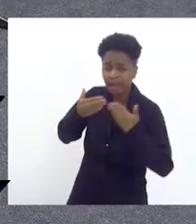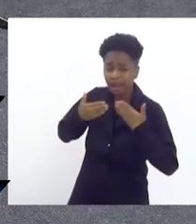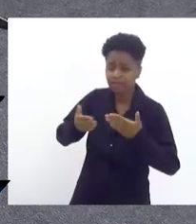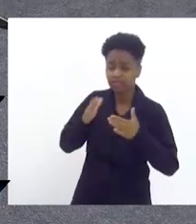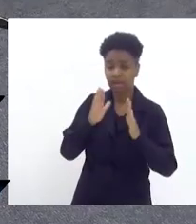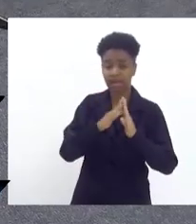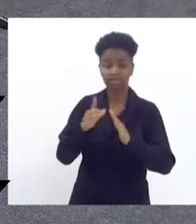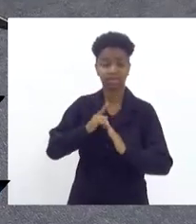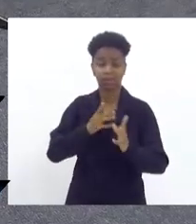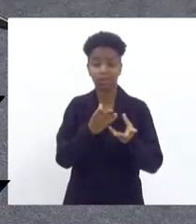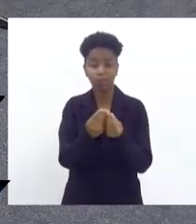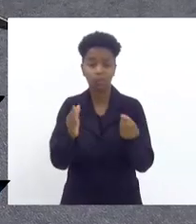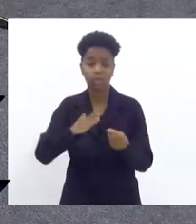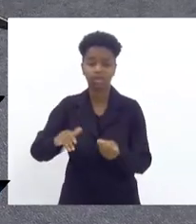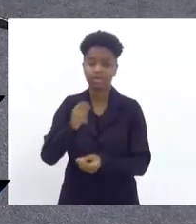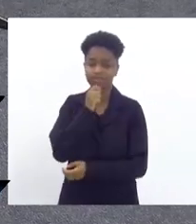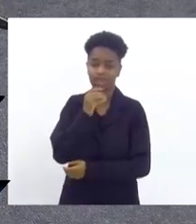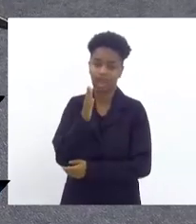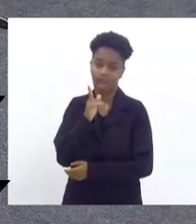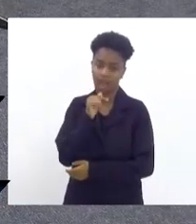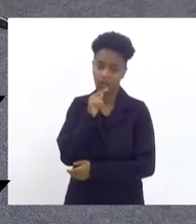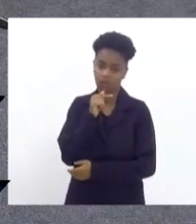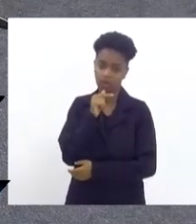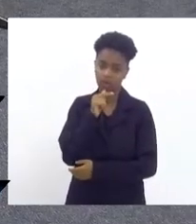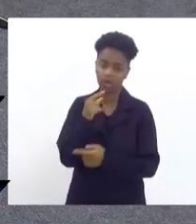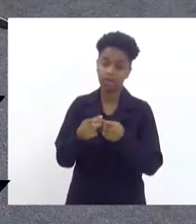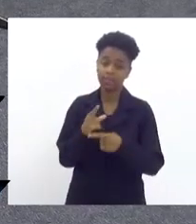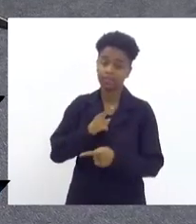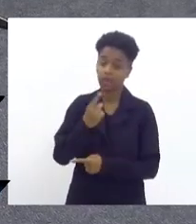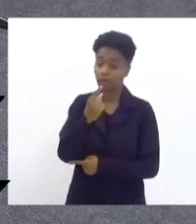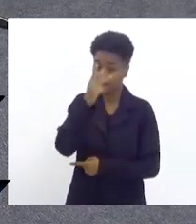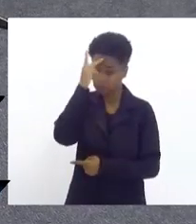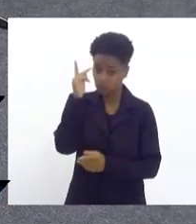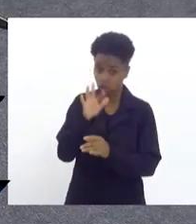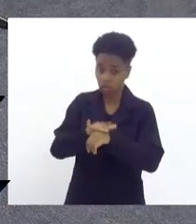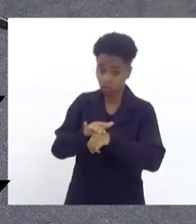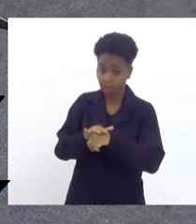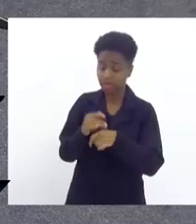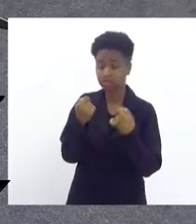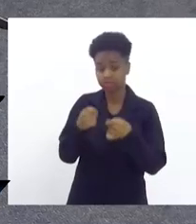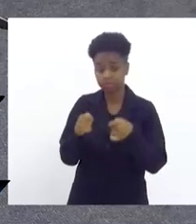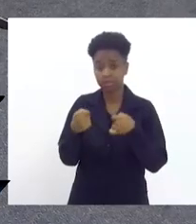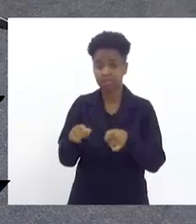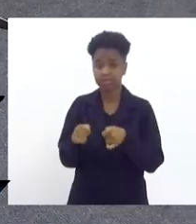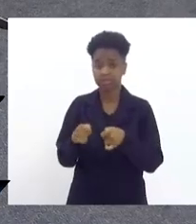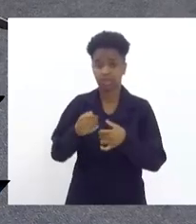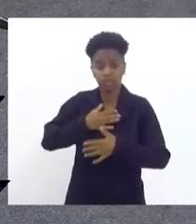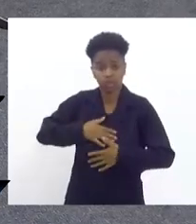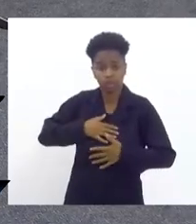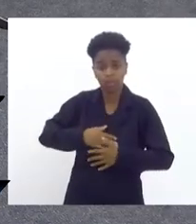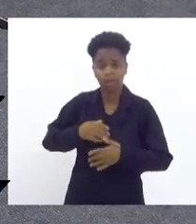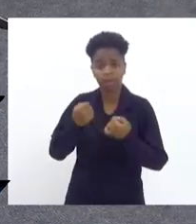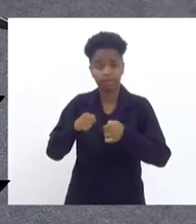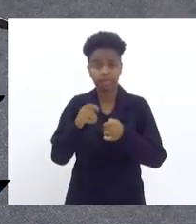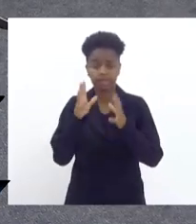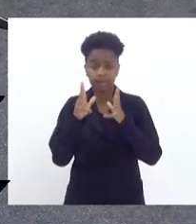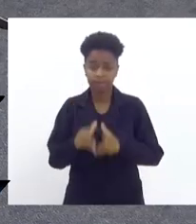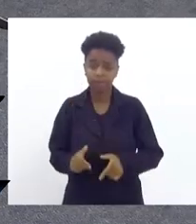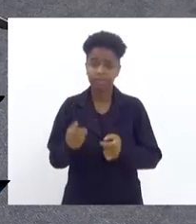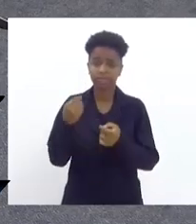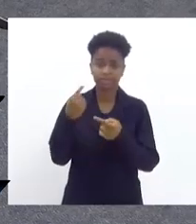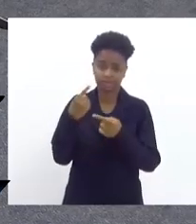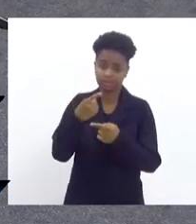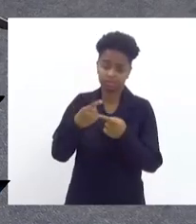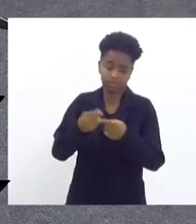cheia de crianças sem água onde se tem uma pessoa acamada que precisa tomar um banho limpar sabe o as fezes fazem nas